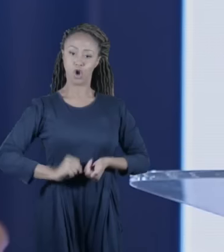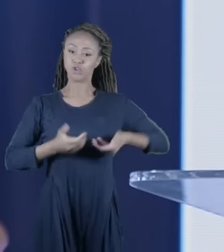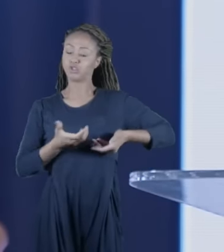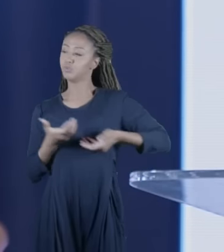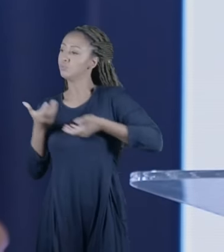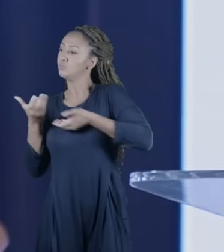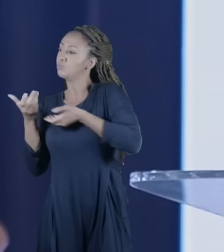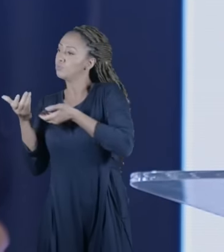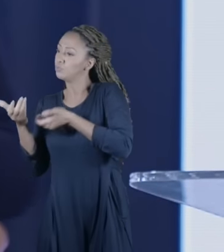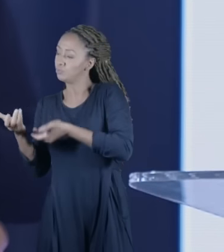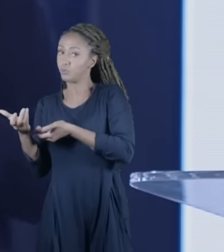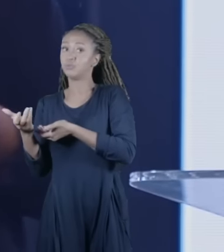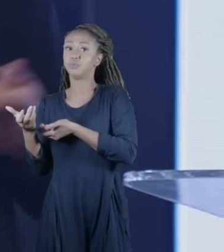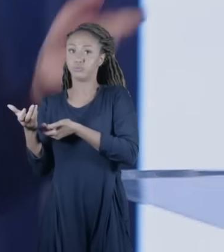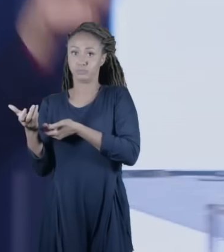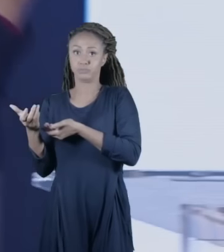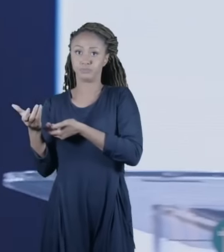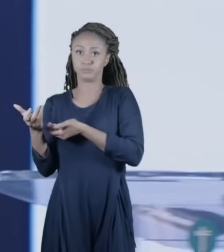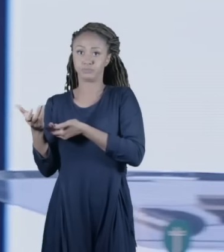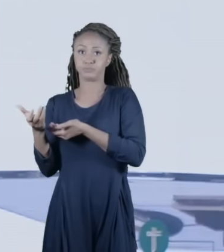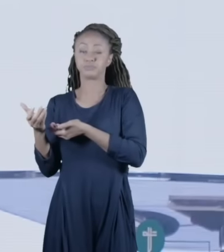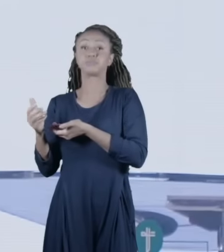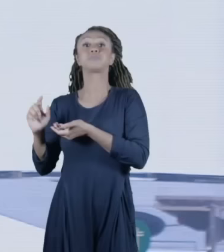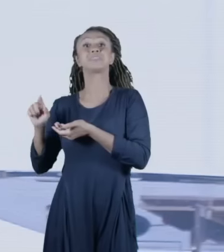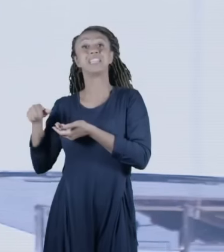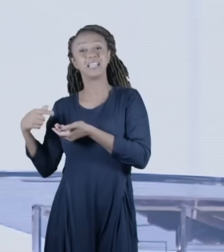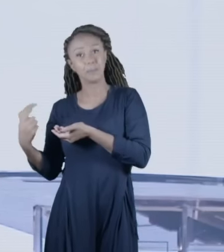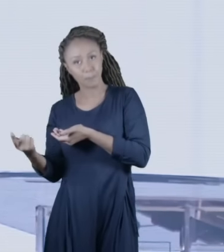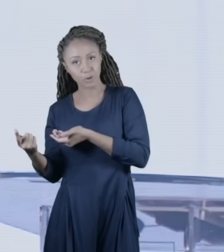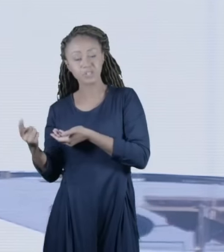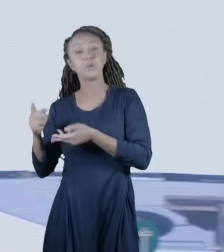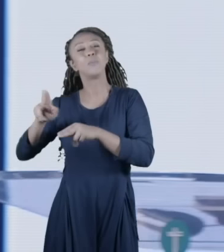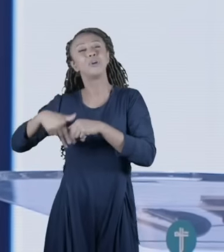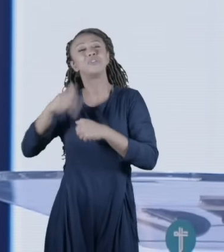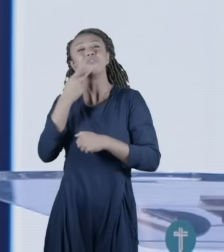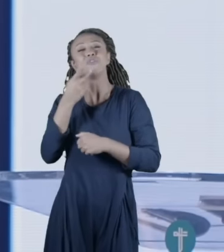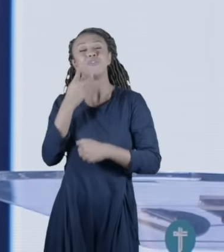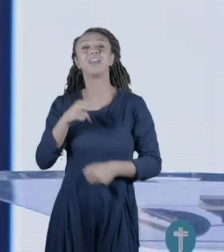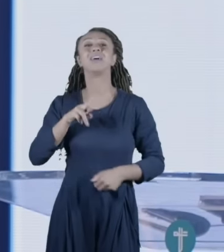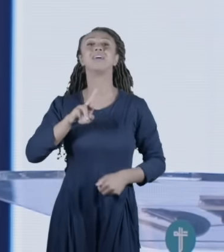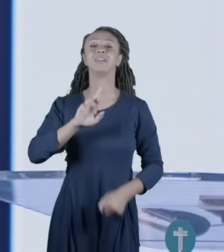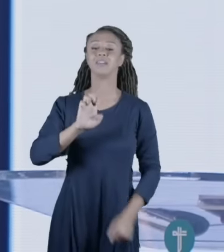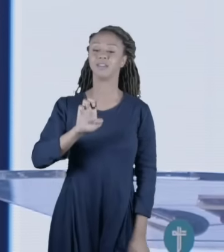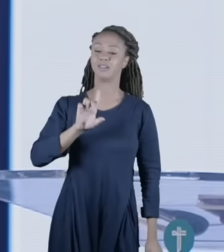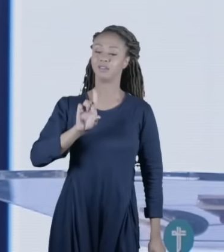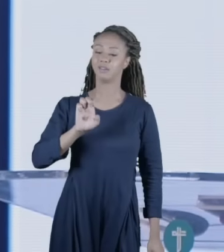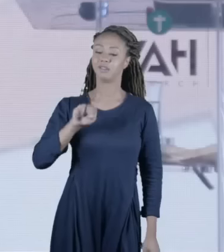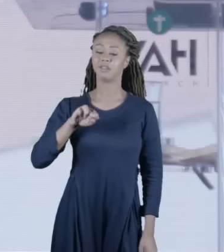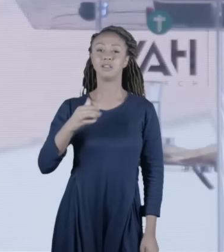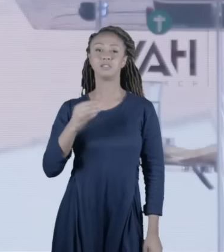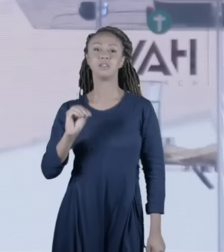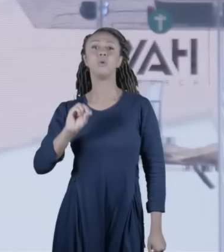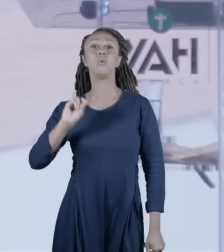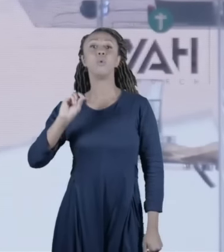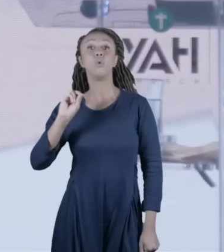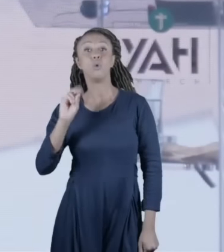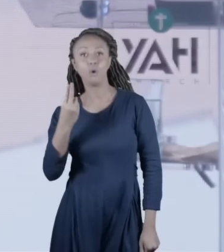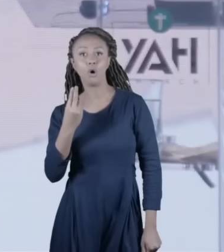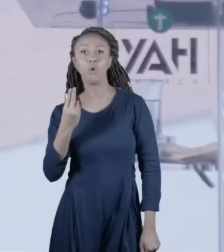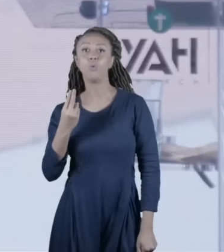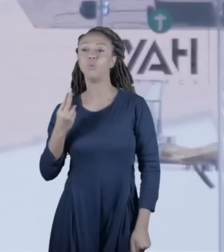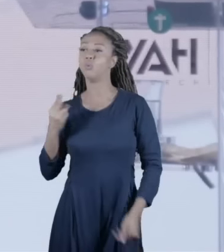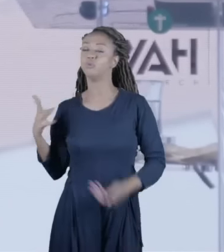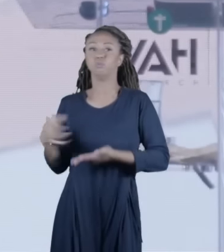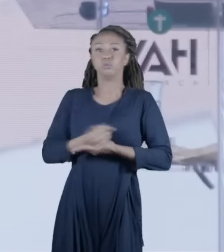resgatavam ele. Por isso se chama a redenção ou o resgate dos primogênitos. Se diziam, eu não